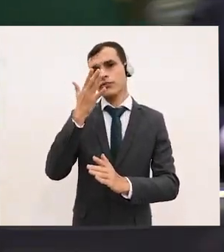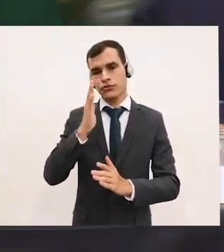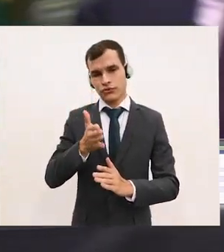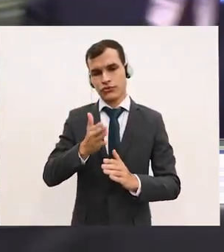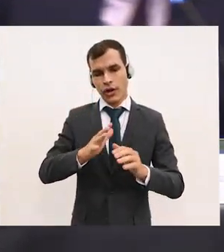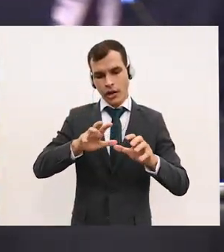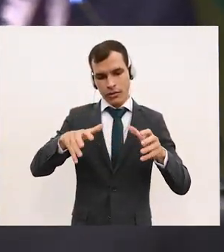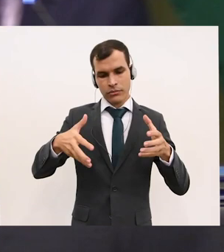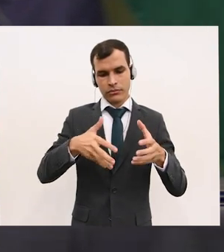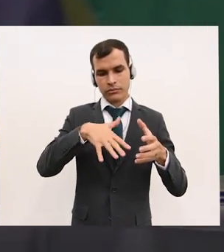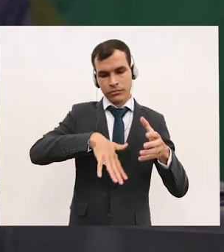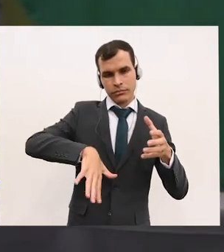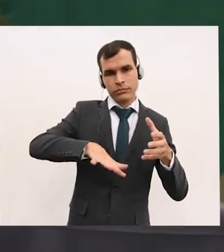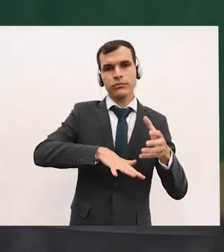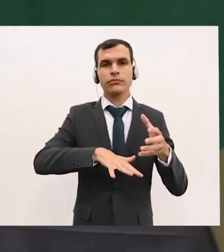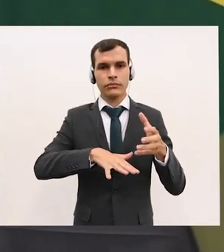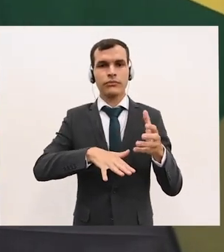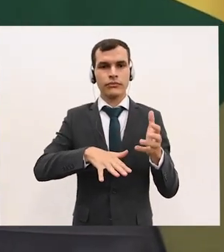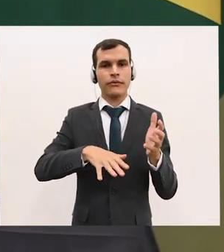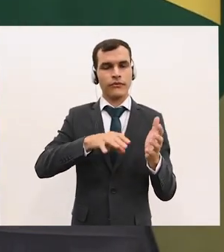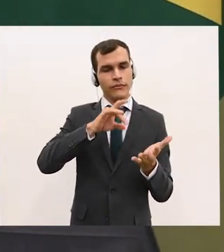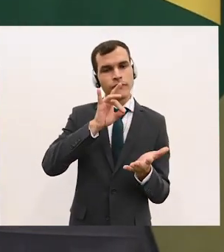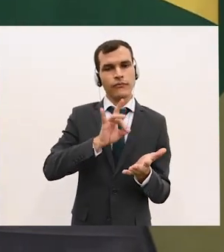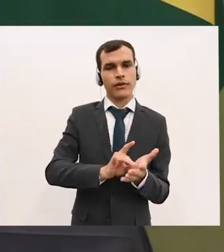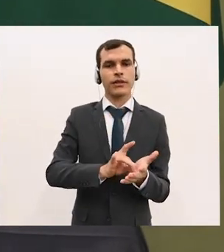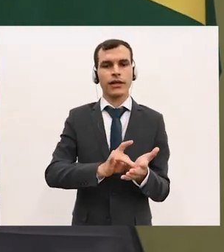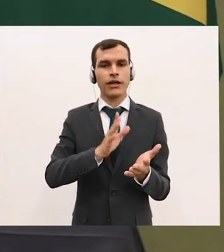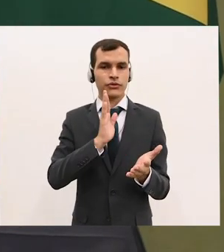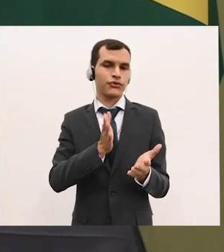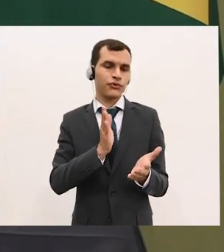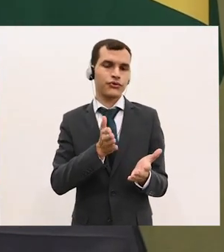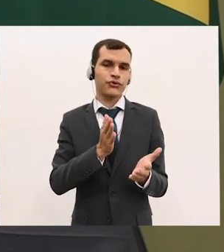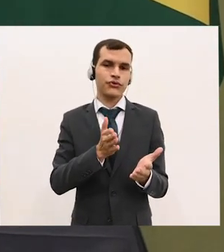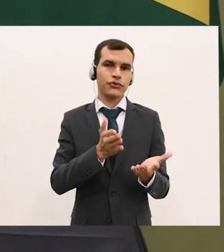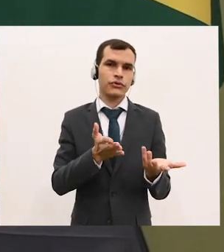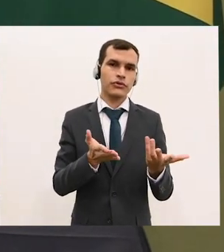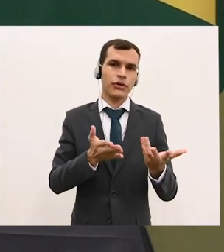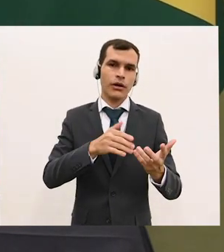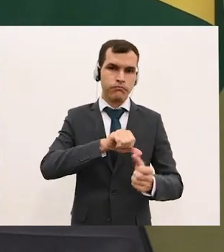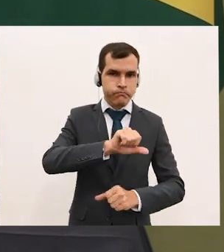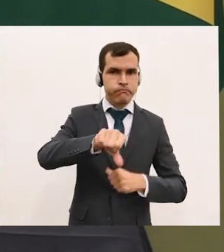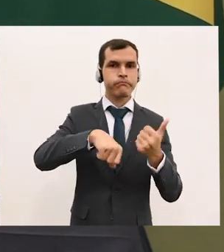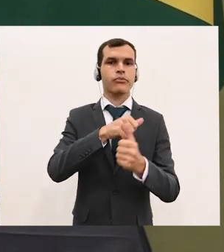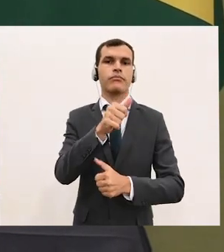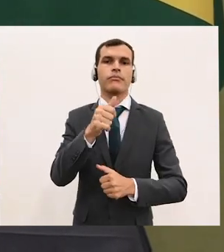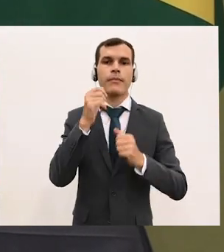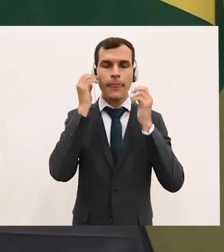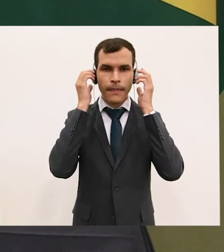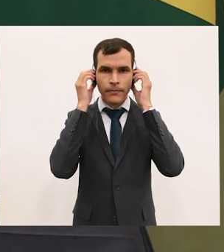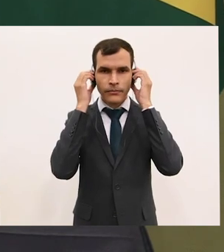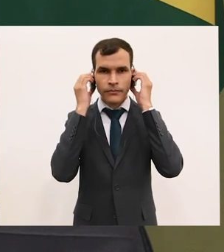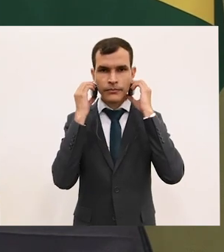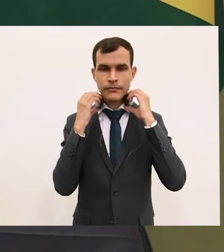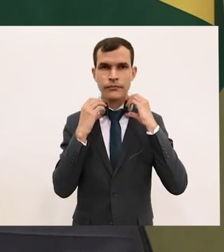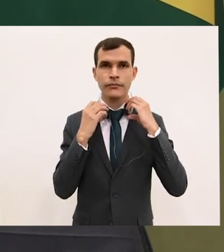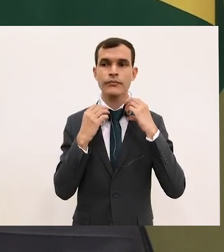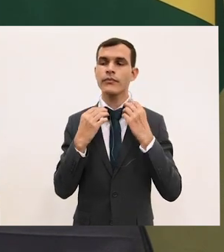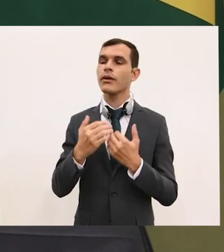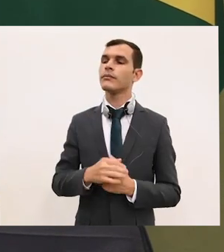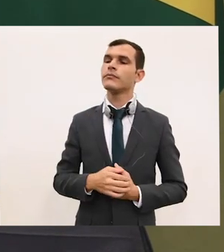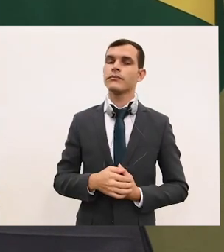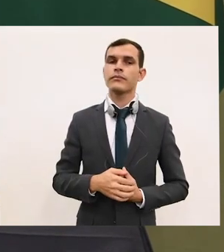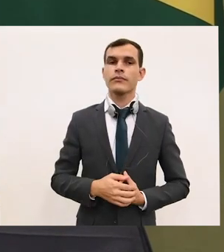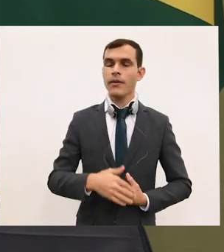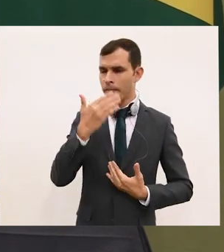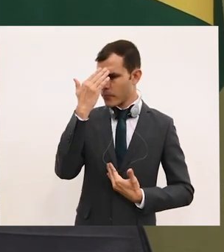Muito obrigado, Excelência, pelos esclarecimentos. Passamos, então, à segunda pergunta. por parte